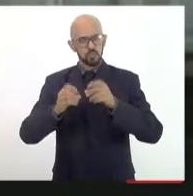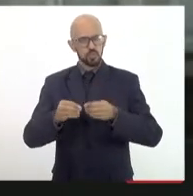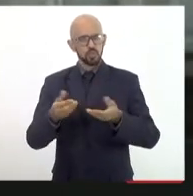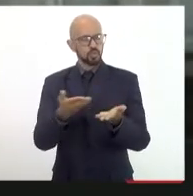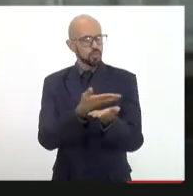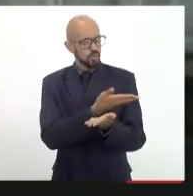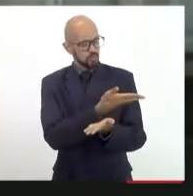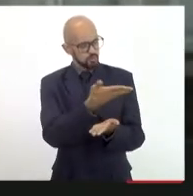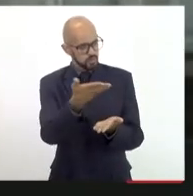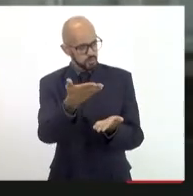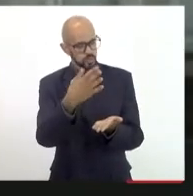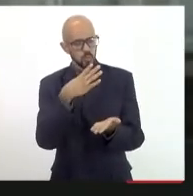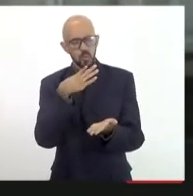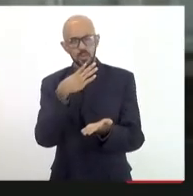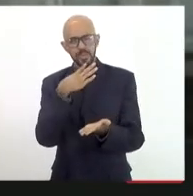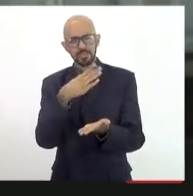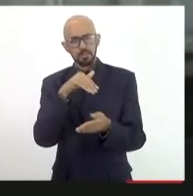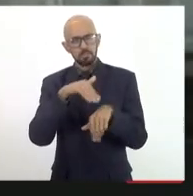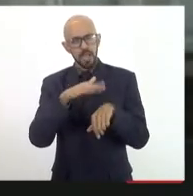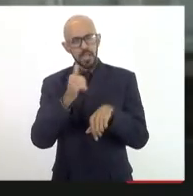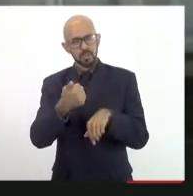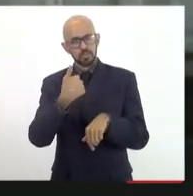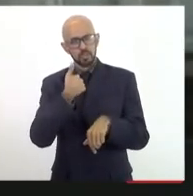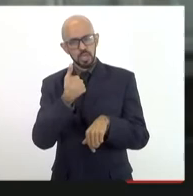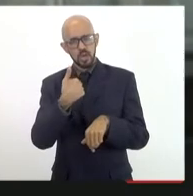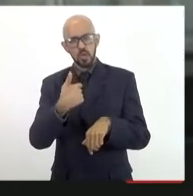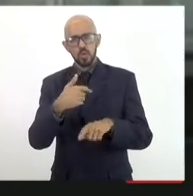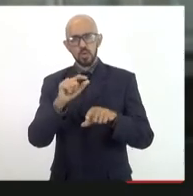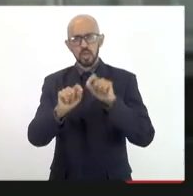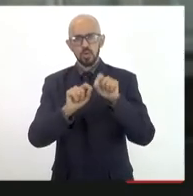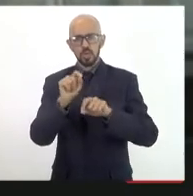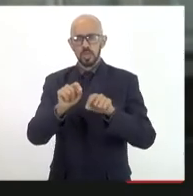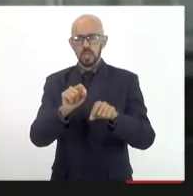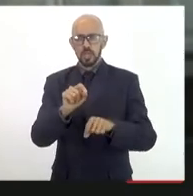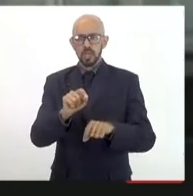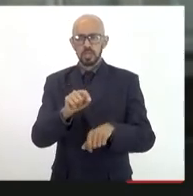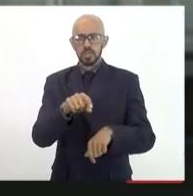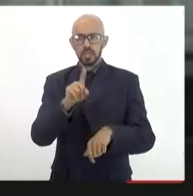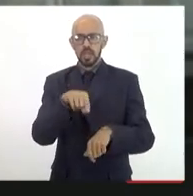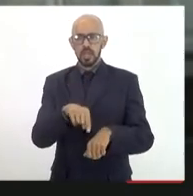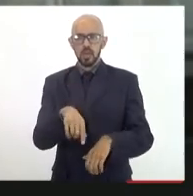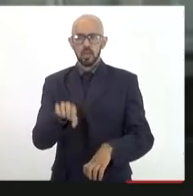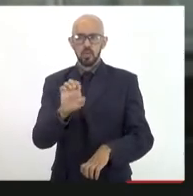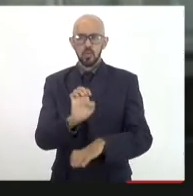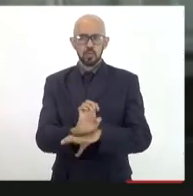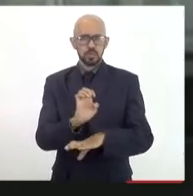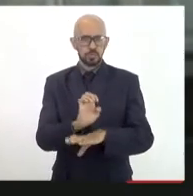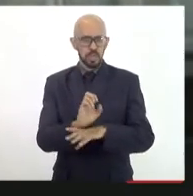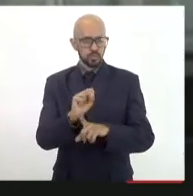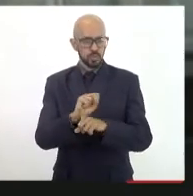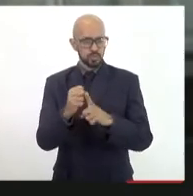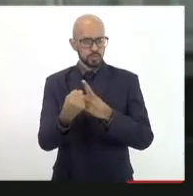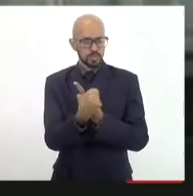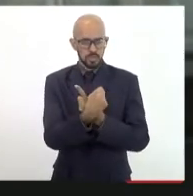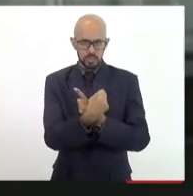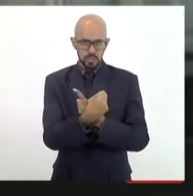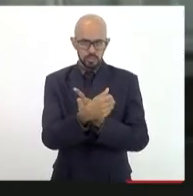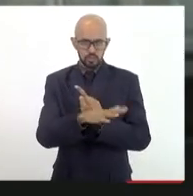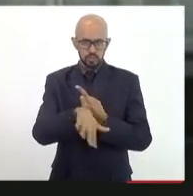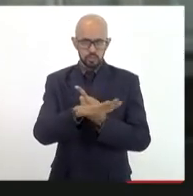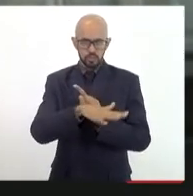muito mais do que eu, da tomada do Estado, da tomada da nossa sociedade pela